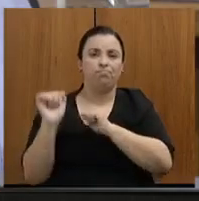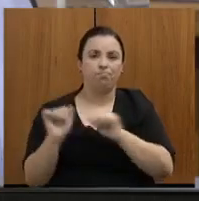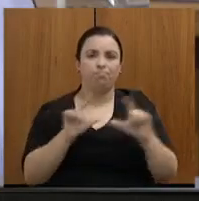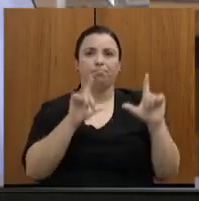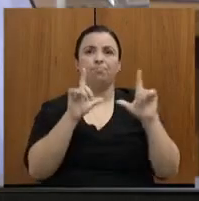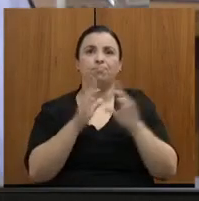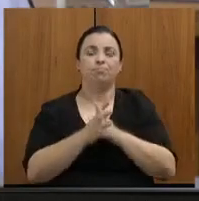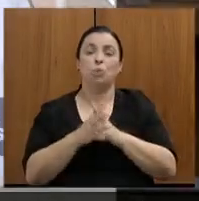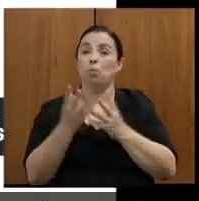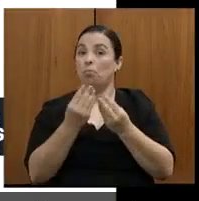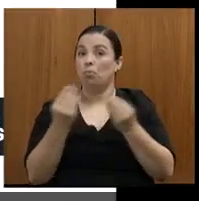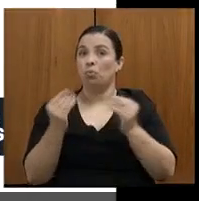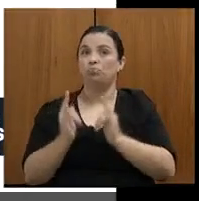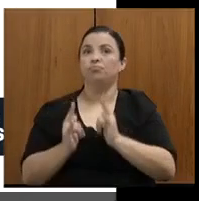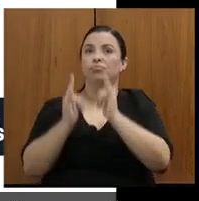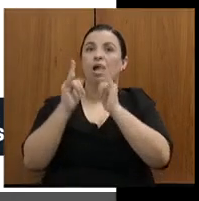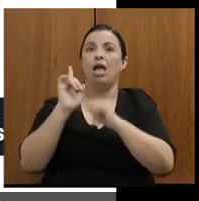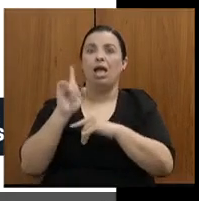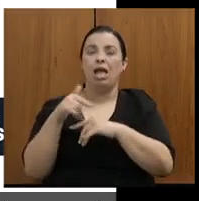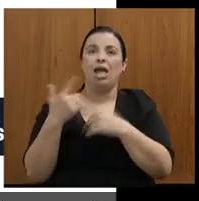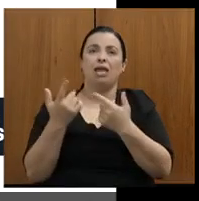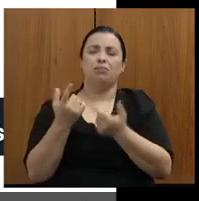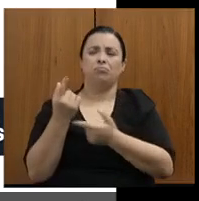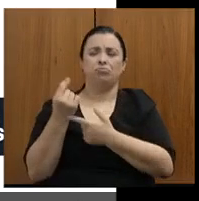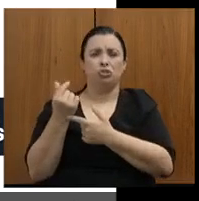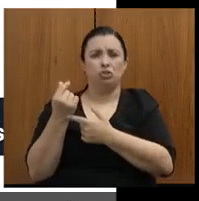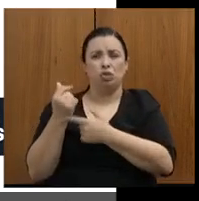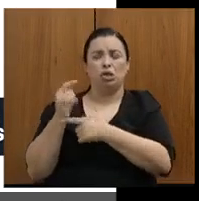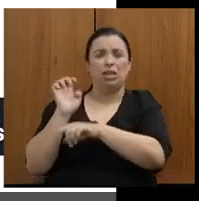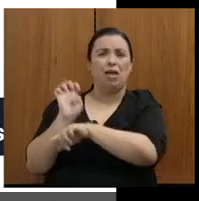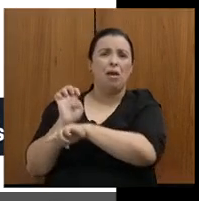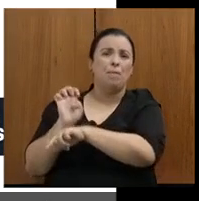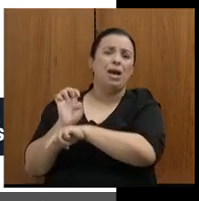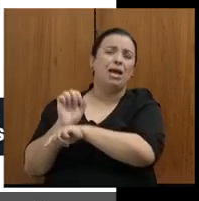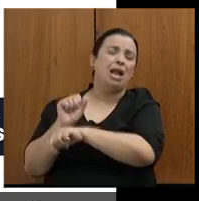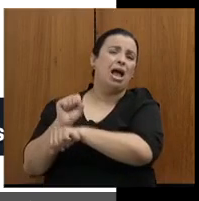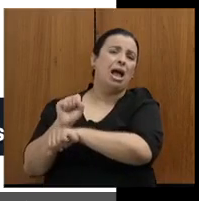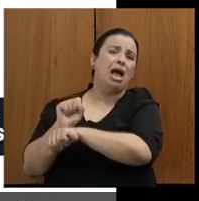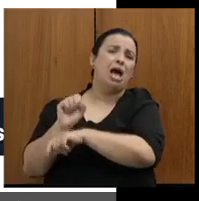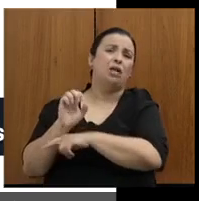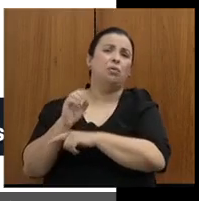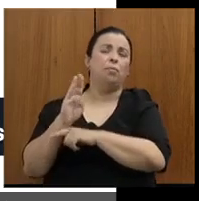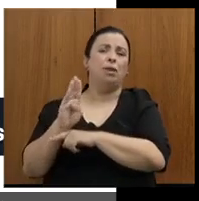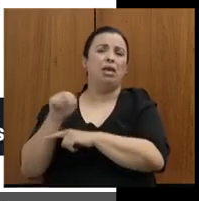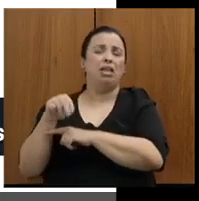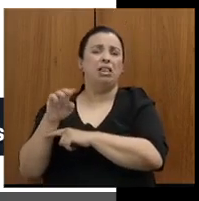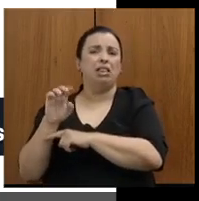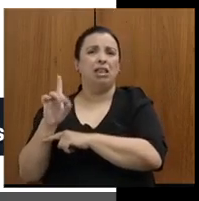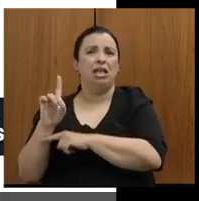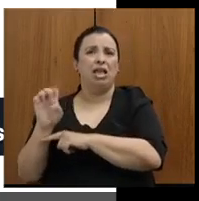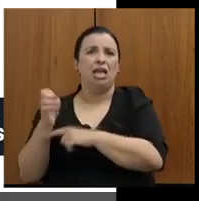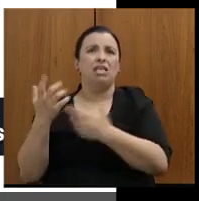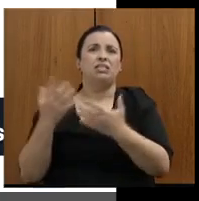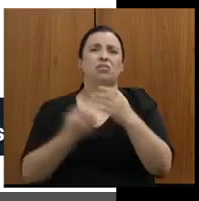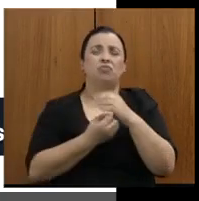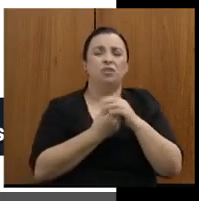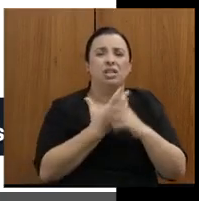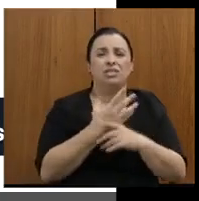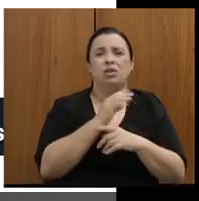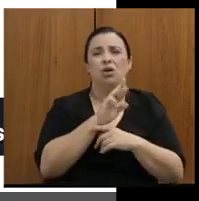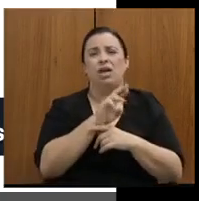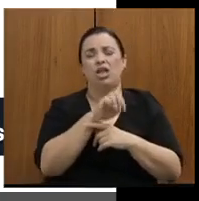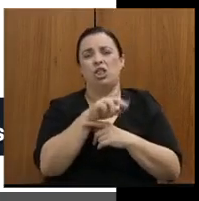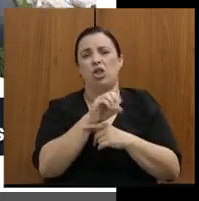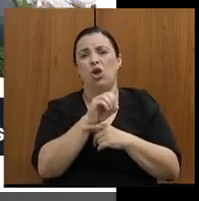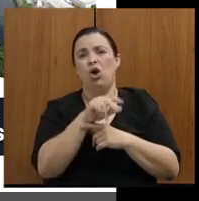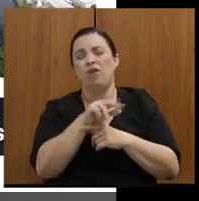muitas delas vieram de recursos que estavam parados junto ao BNDES, a Fundação Renova, recursos da Codenji, pode